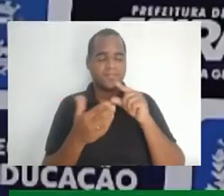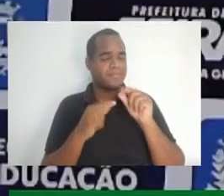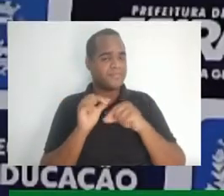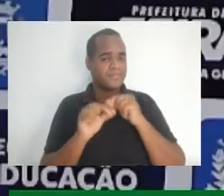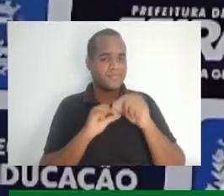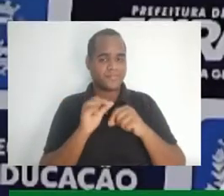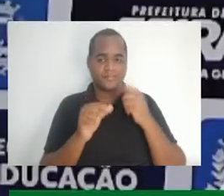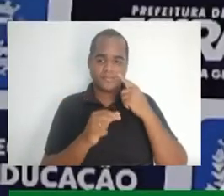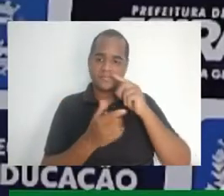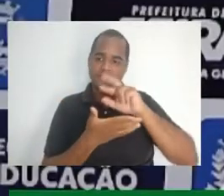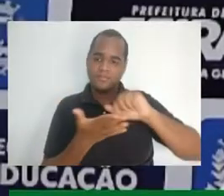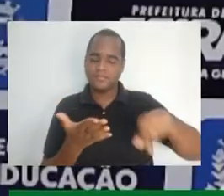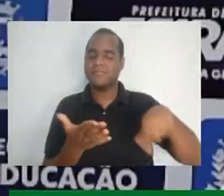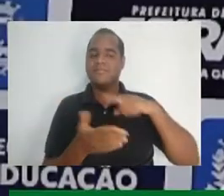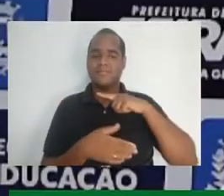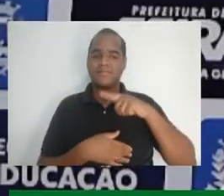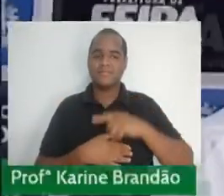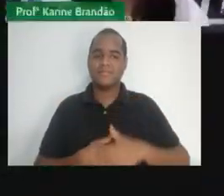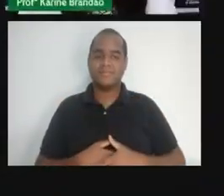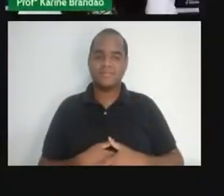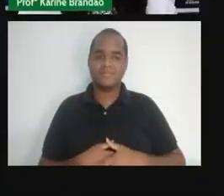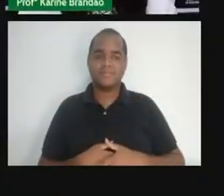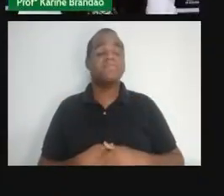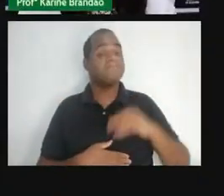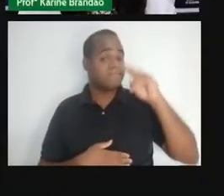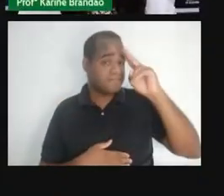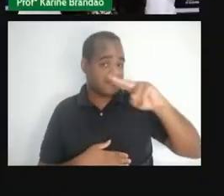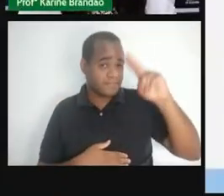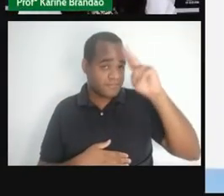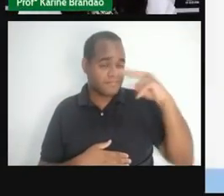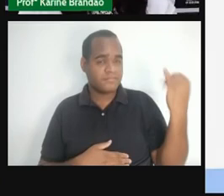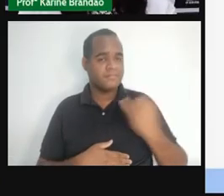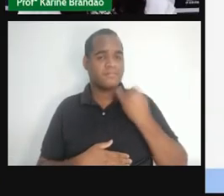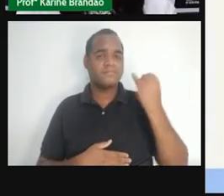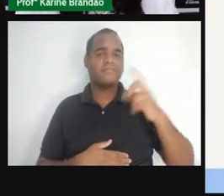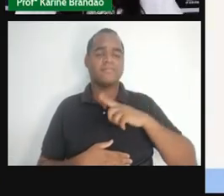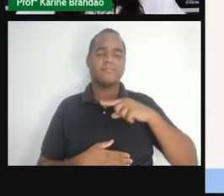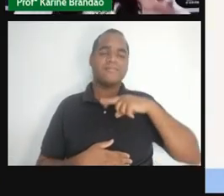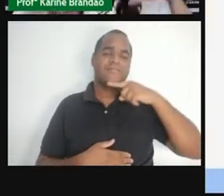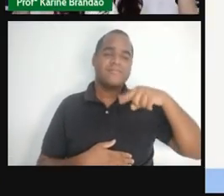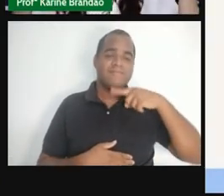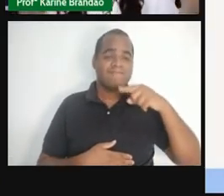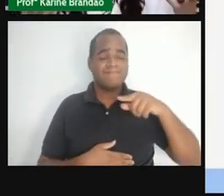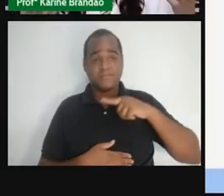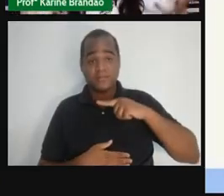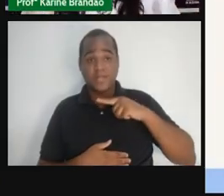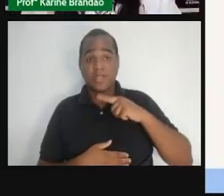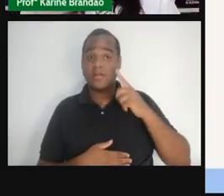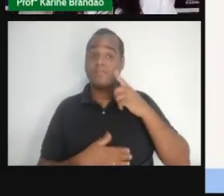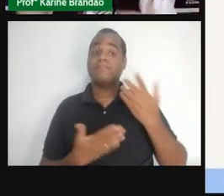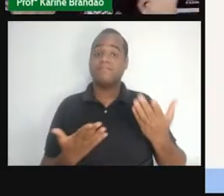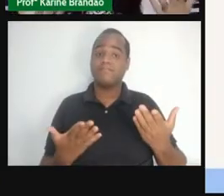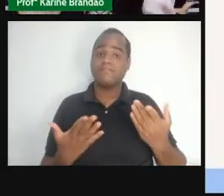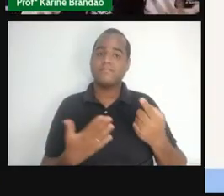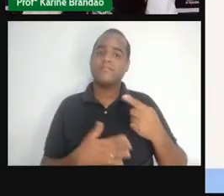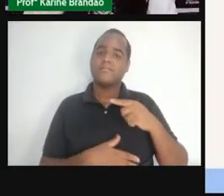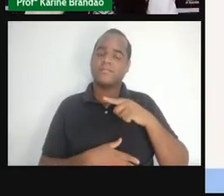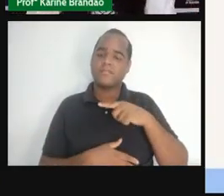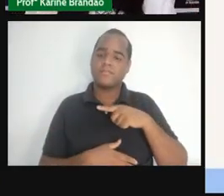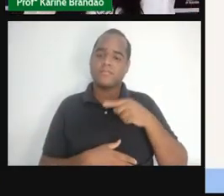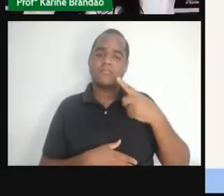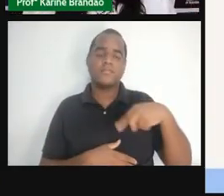aula, nós já temos algumas condições, né, de ter